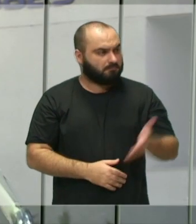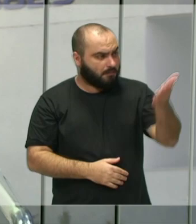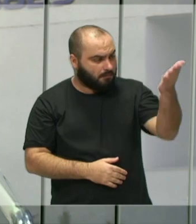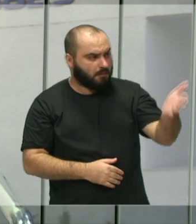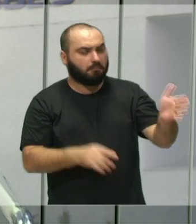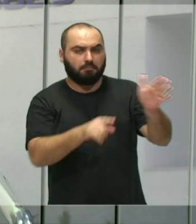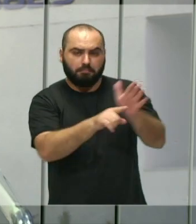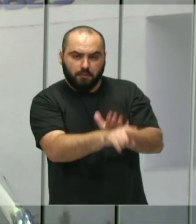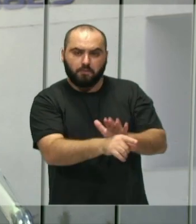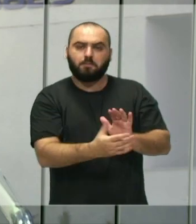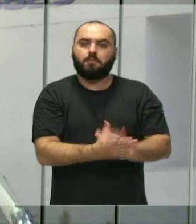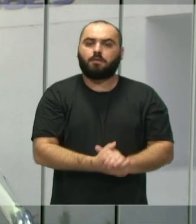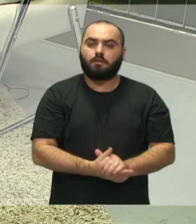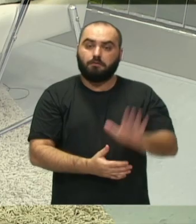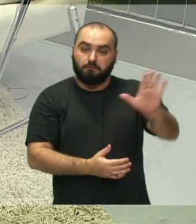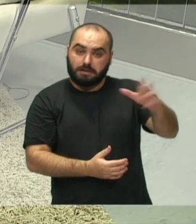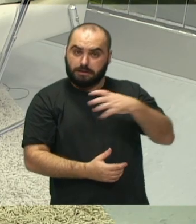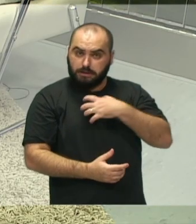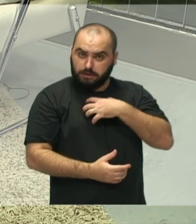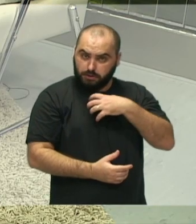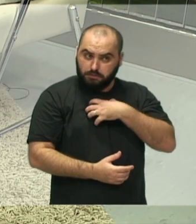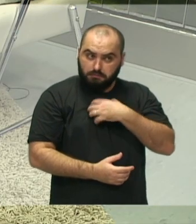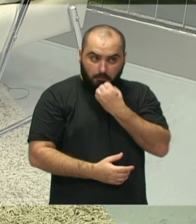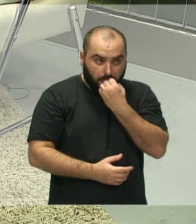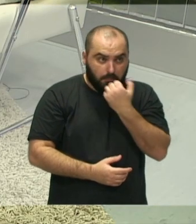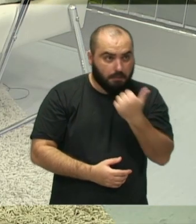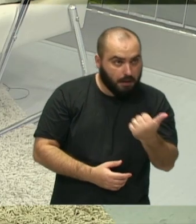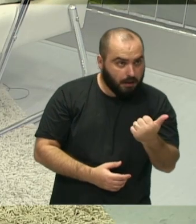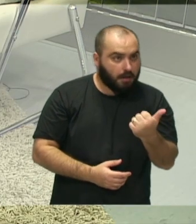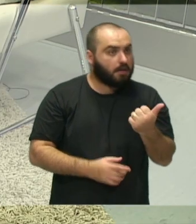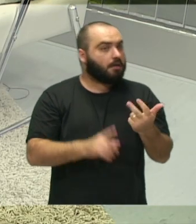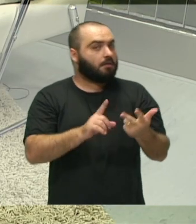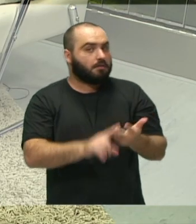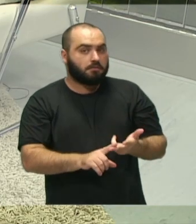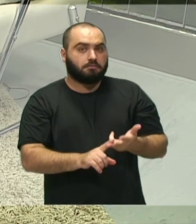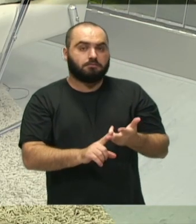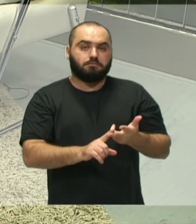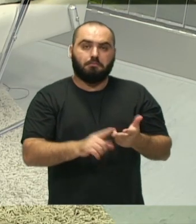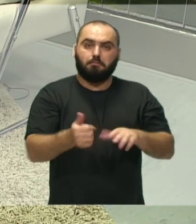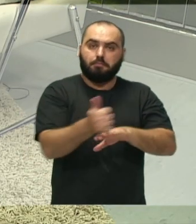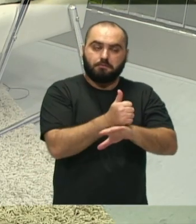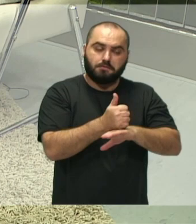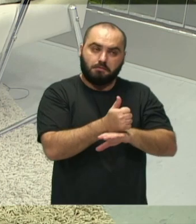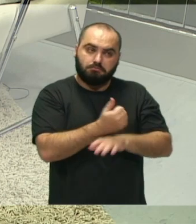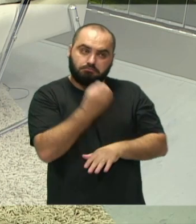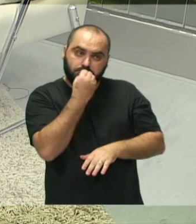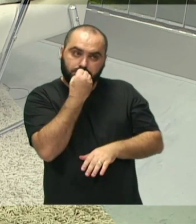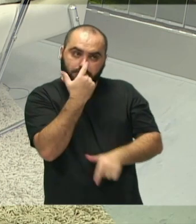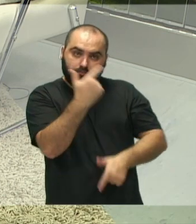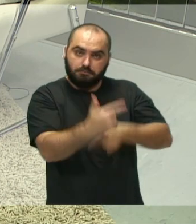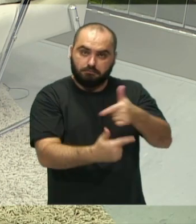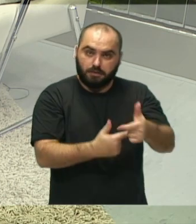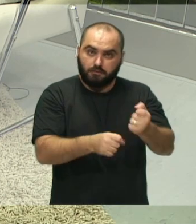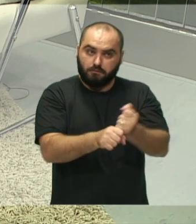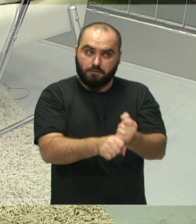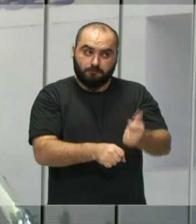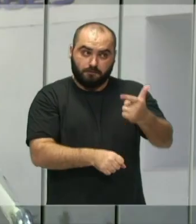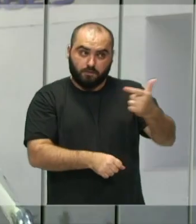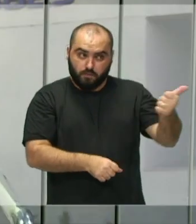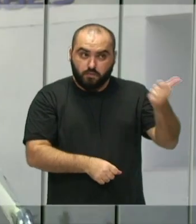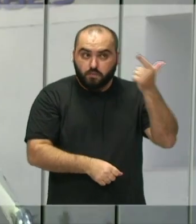situada, se sentiu realizada por esse engajamento em 2021, vereadora?